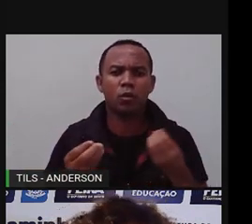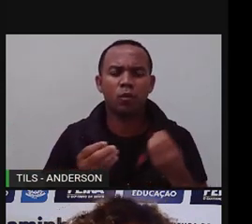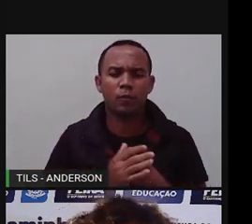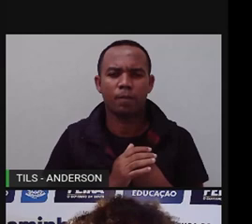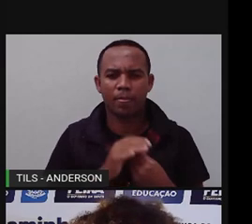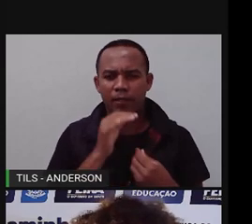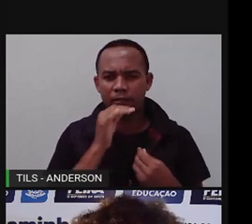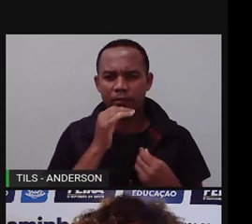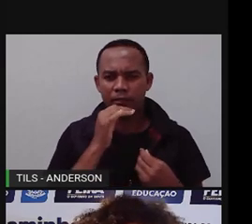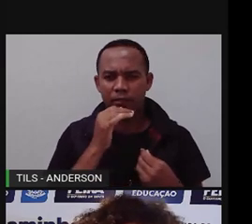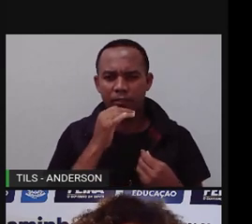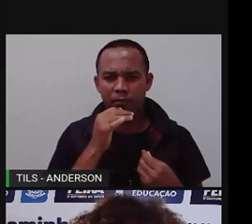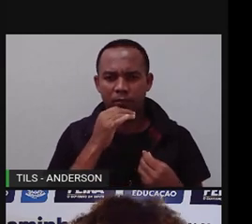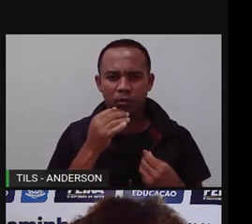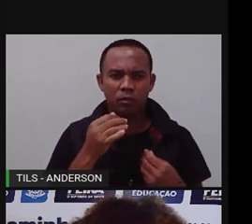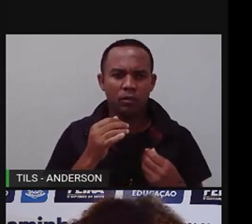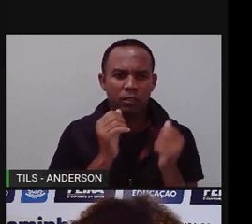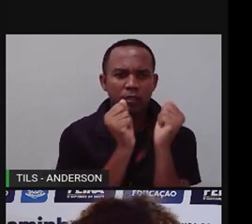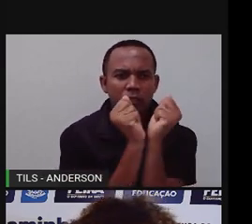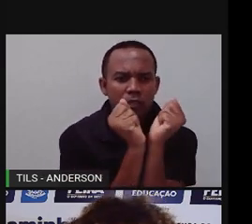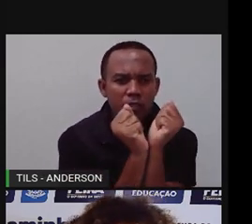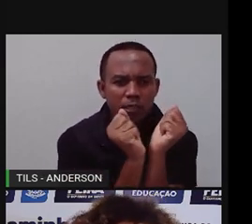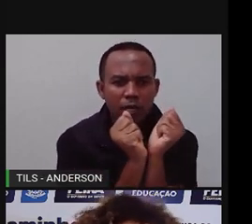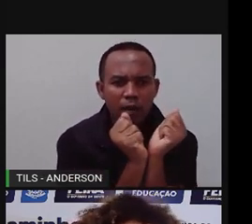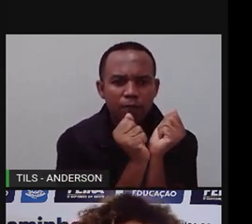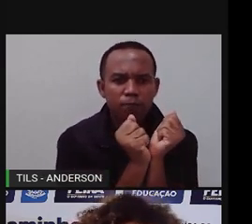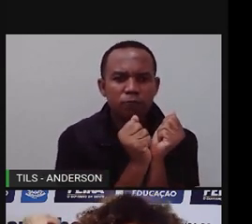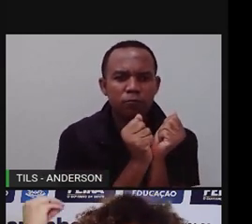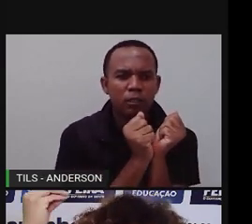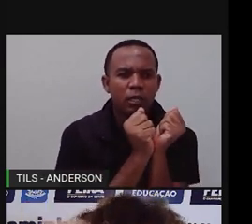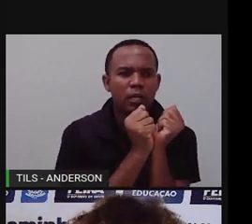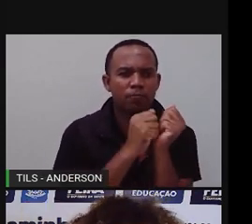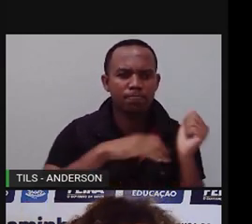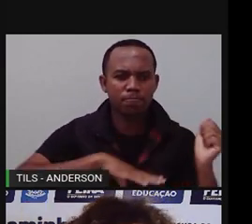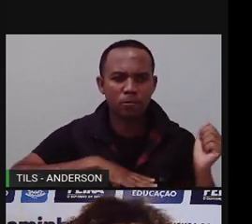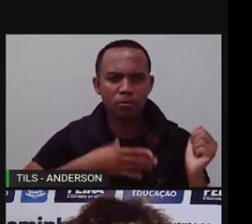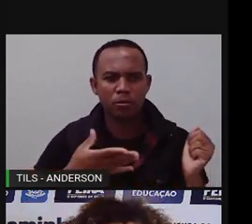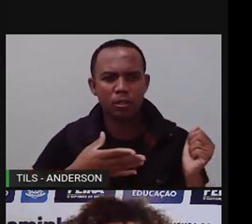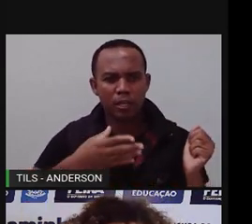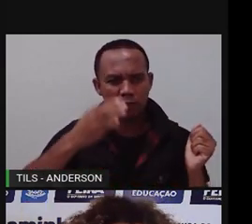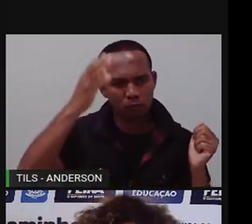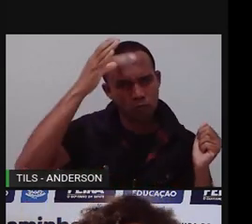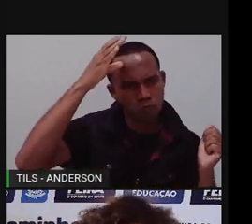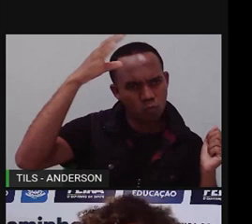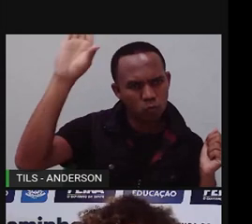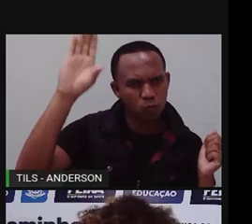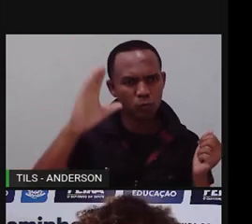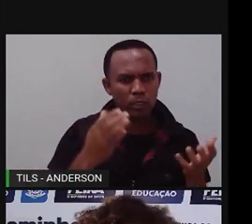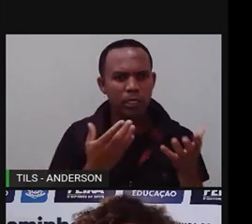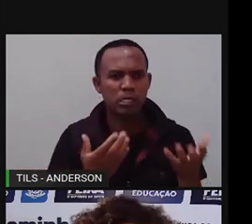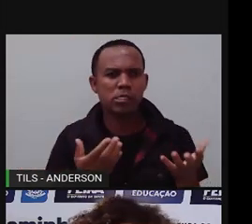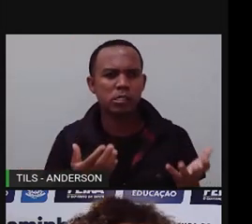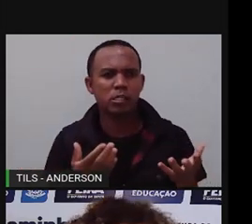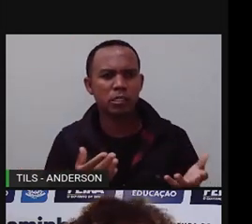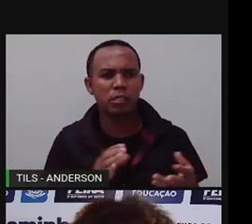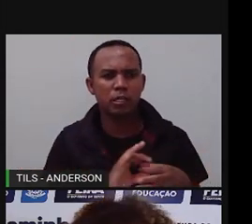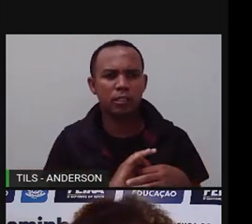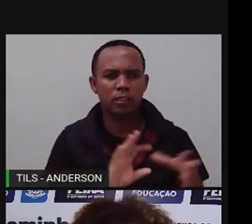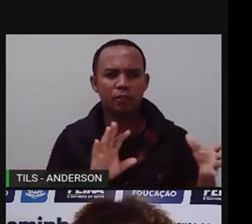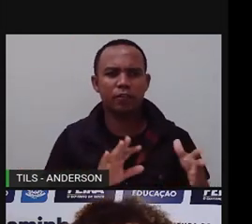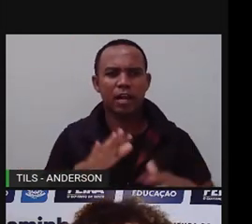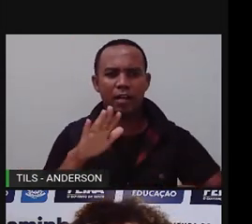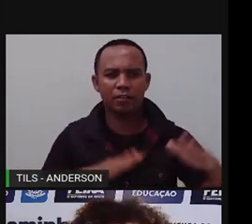tentavam lutar, lutar pela sua cultura, lutar pelas suas crenças religiosas, e aí chega um momento que eles tentavam